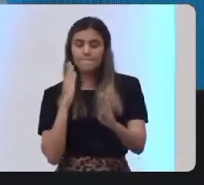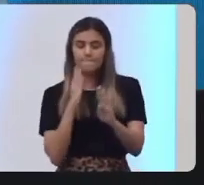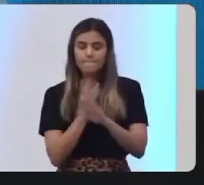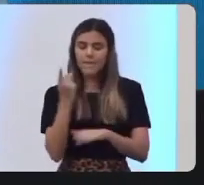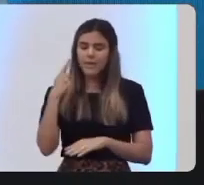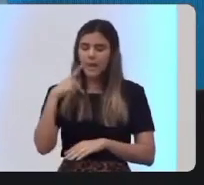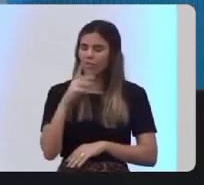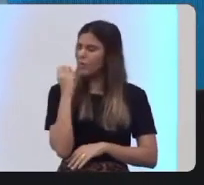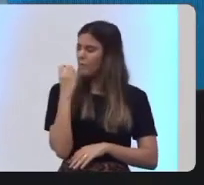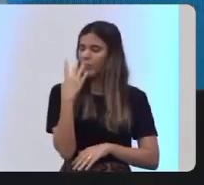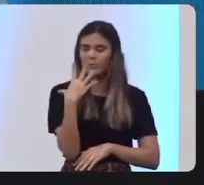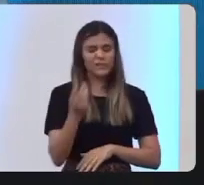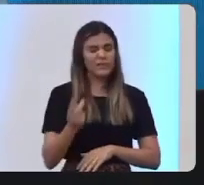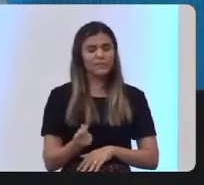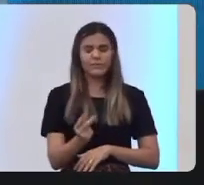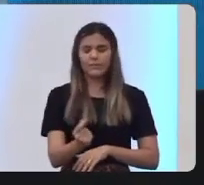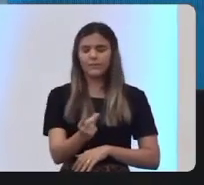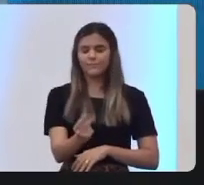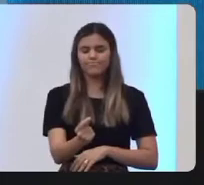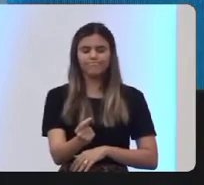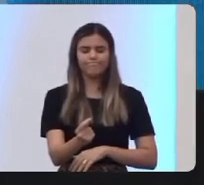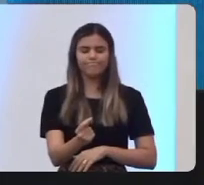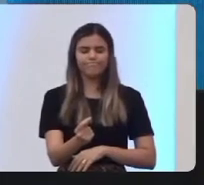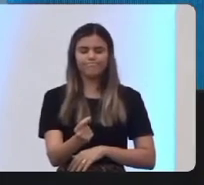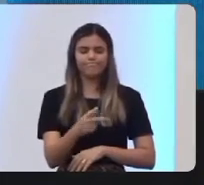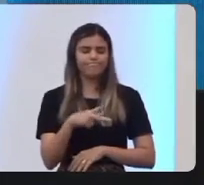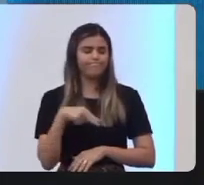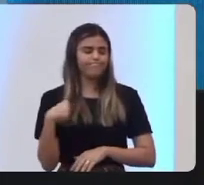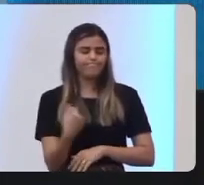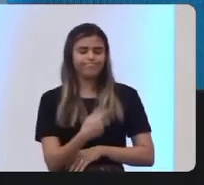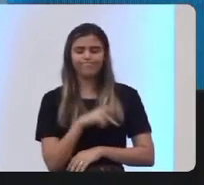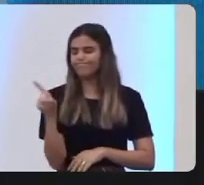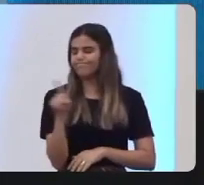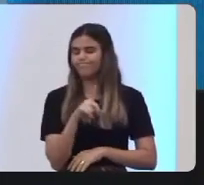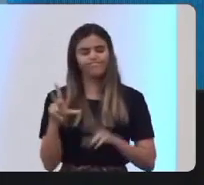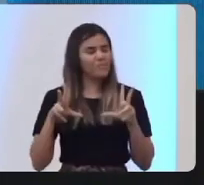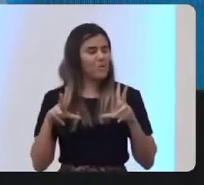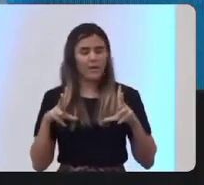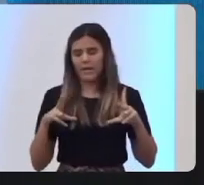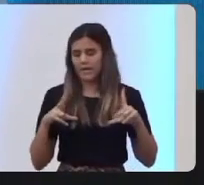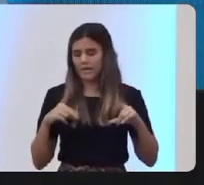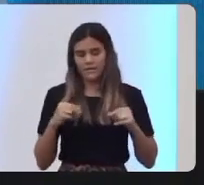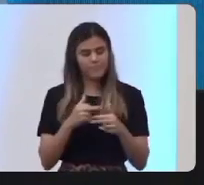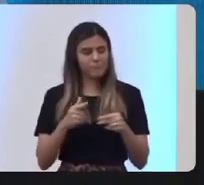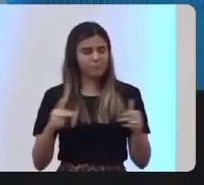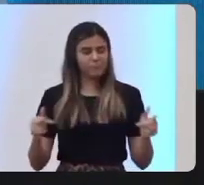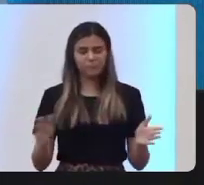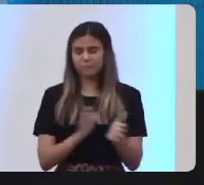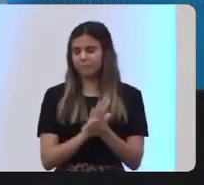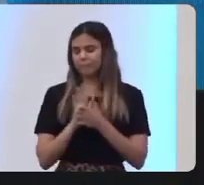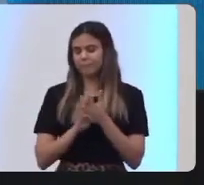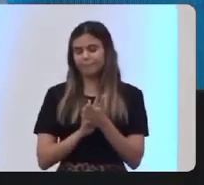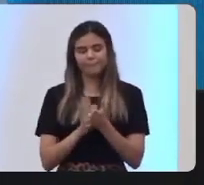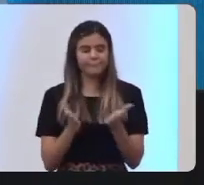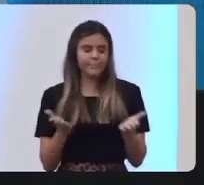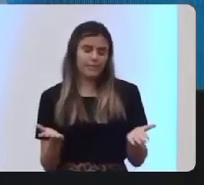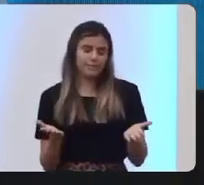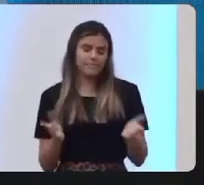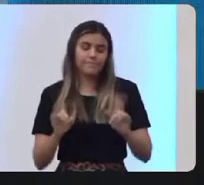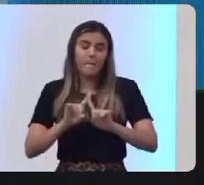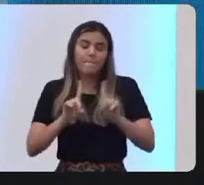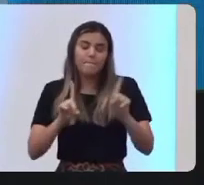bondade. Senhor, nós não somos merecedores de coisa alguma. Mas Tu és